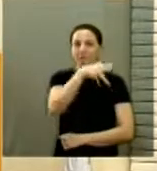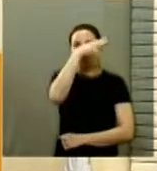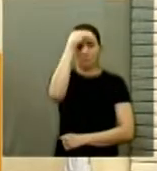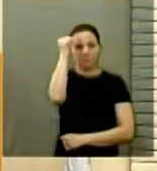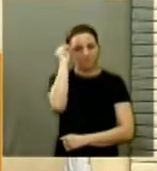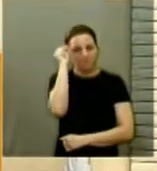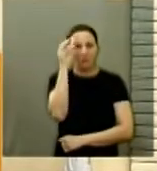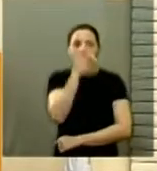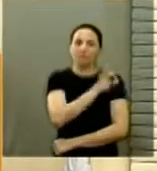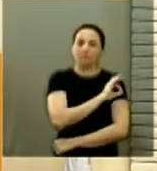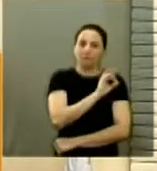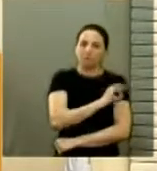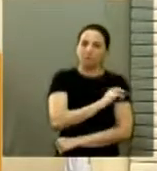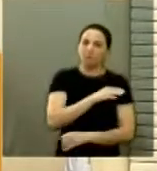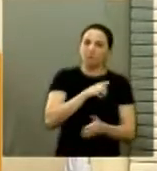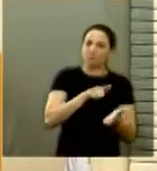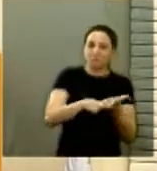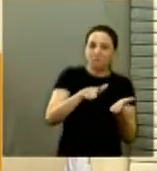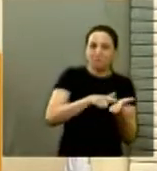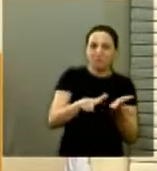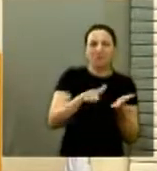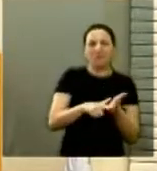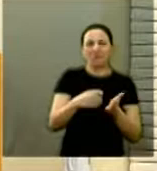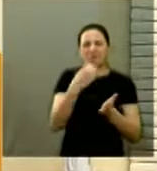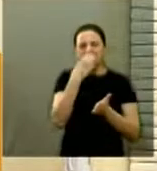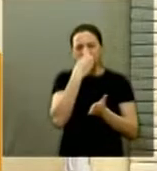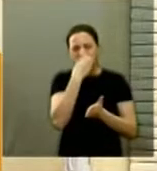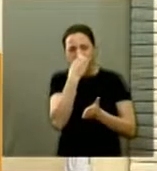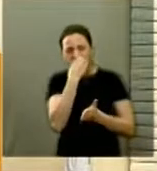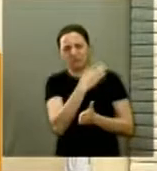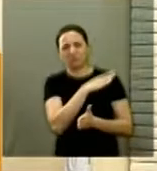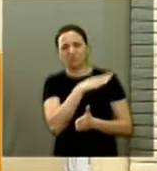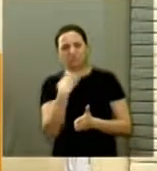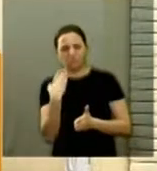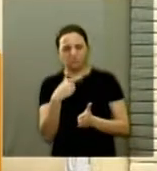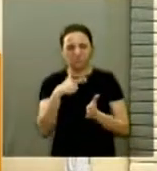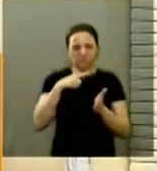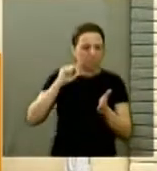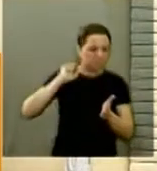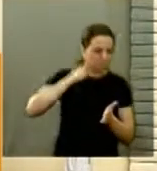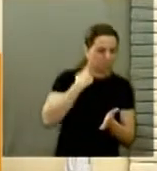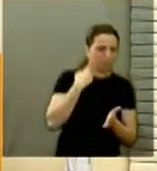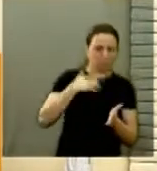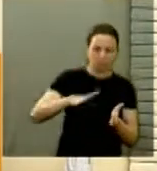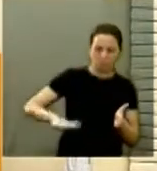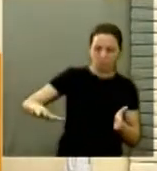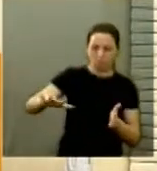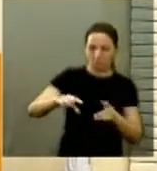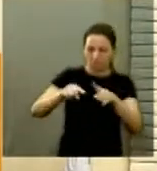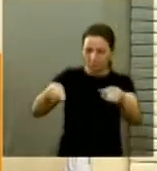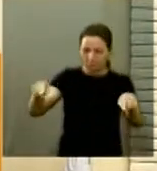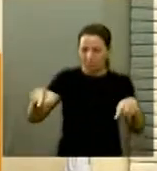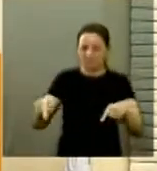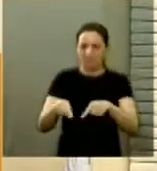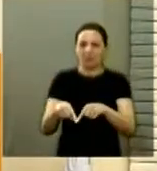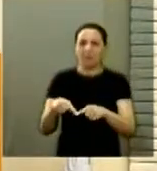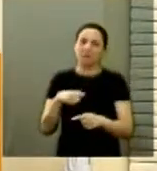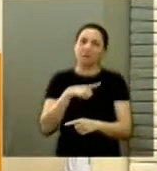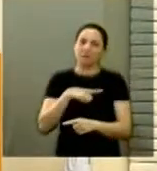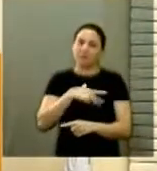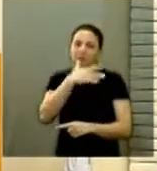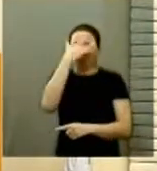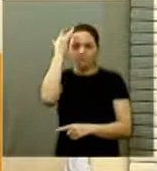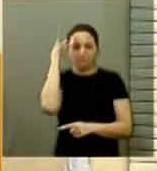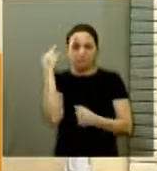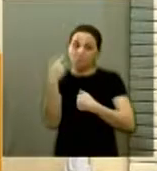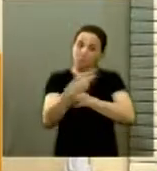residencial Barbieri, que tinha cachorro morto, tinha muita sujeira lá no terreno baldio, que lá se encontrava. Algumas pessoas